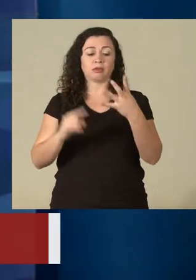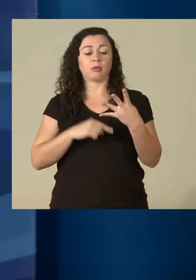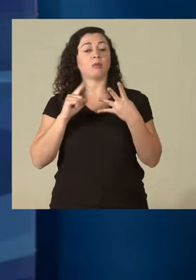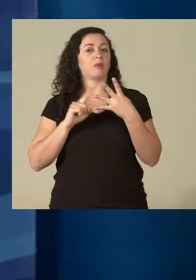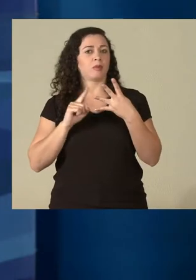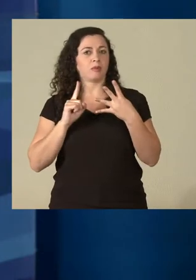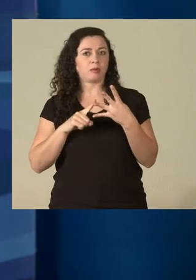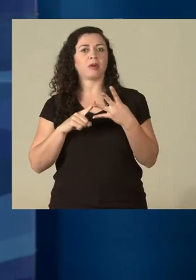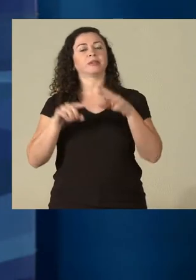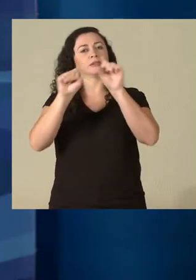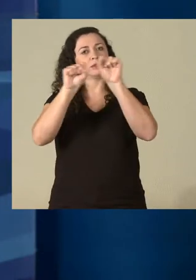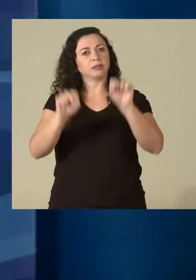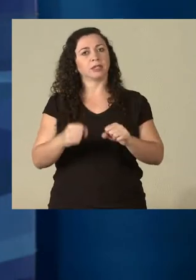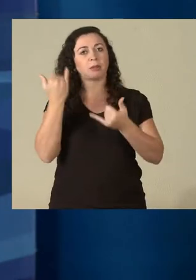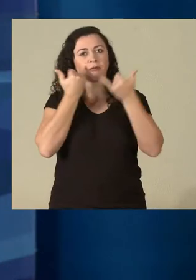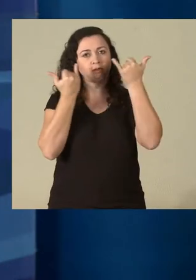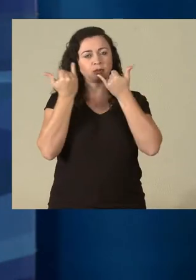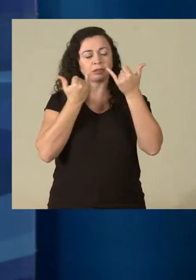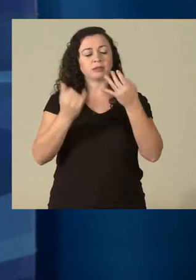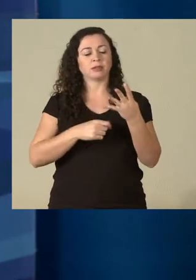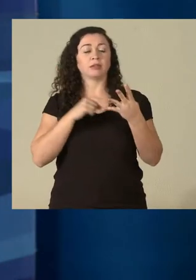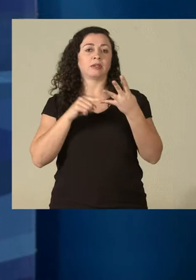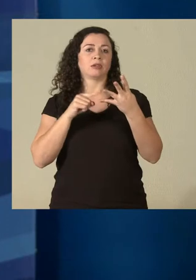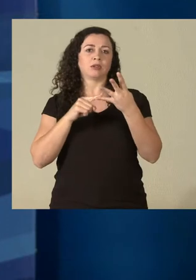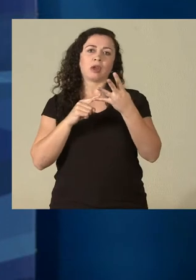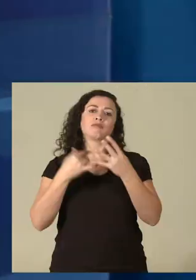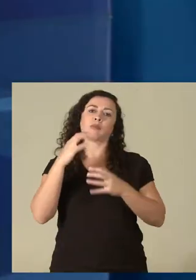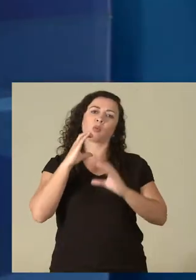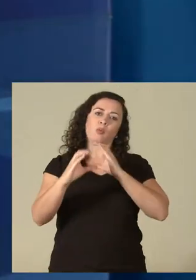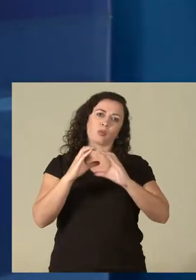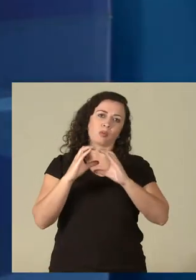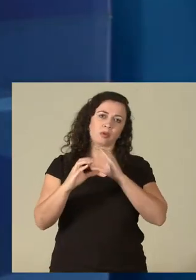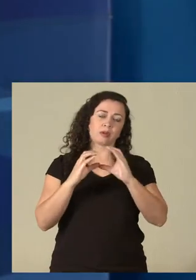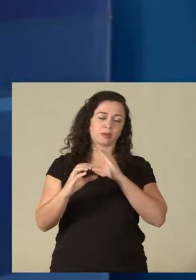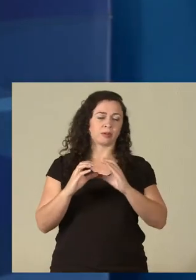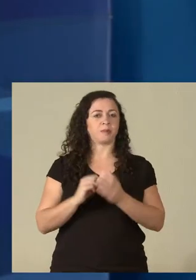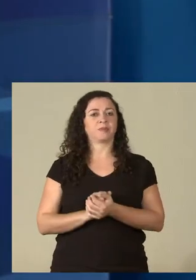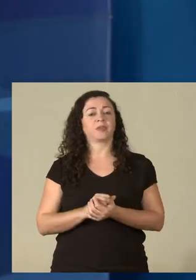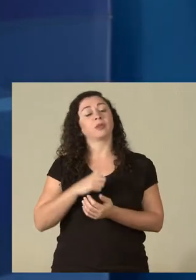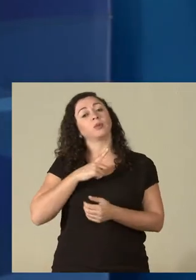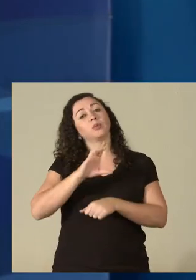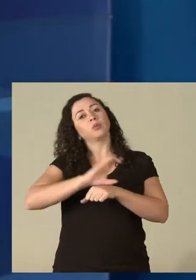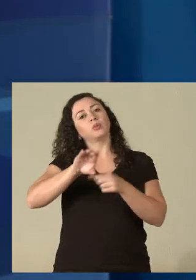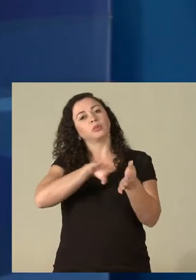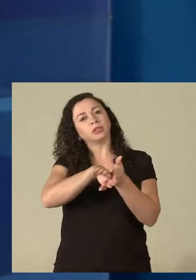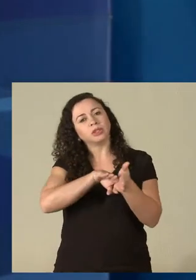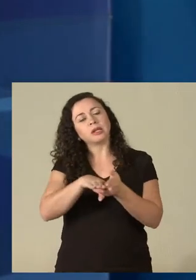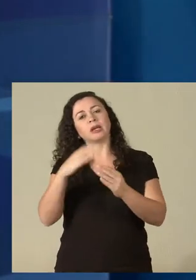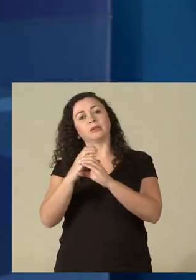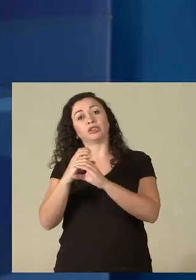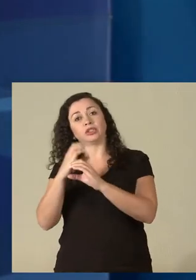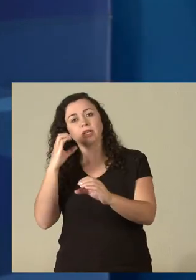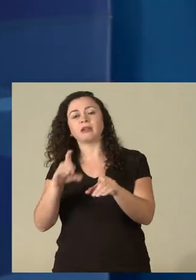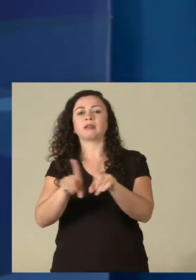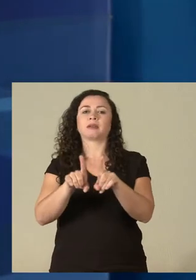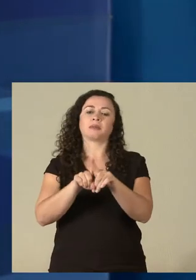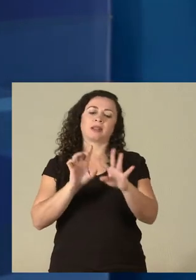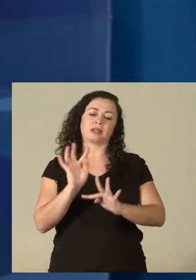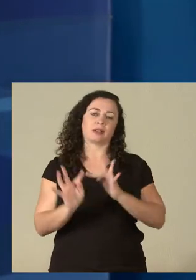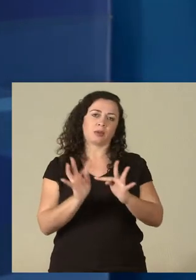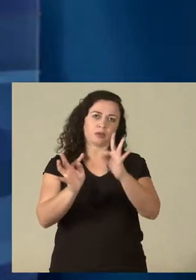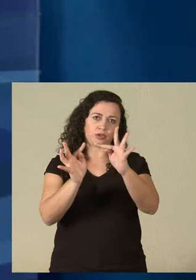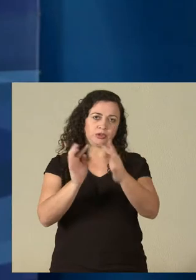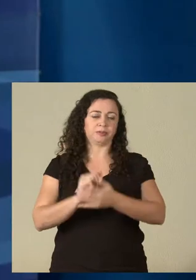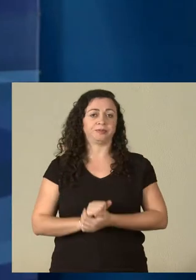a área de sistemas de informação e a área de telecomunicações. São cursos de bacharelado, de engenharia e de